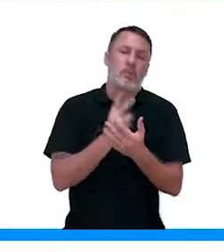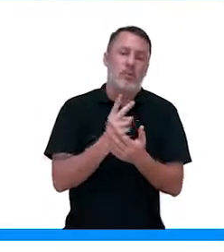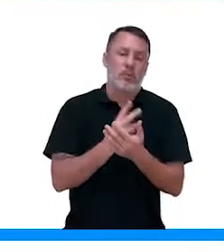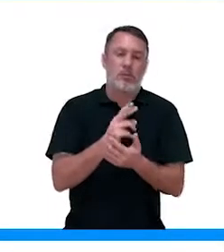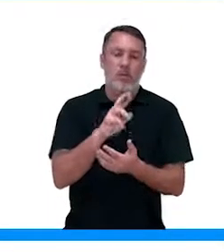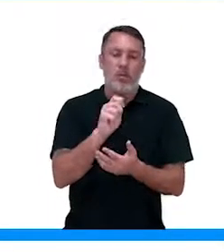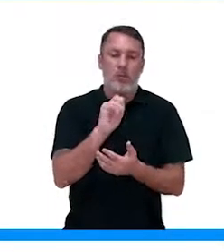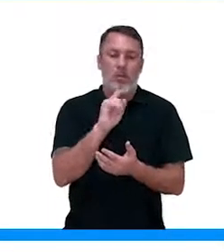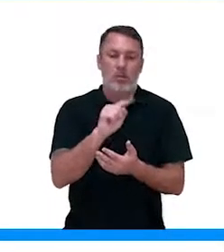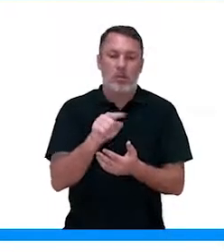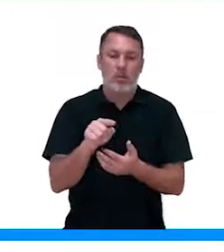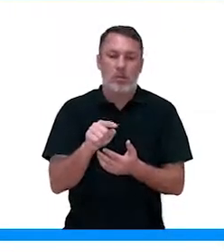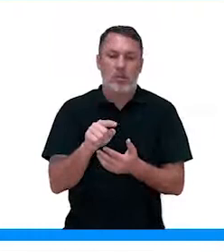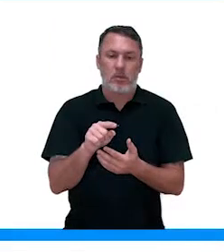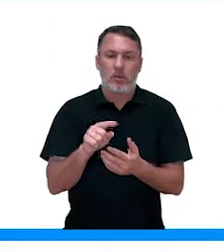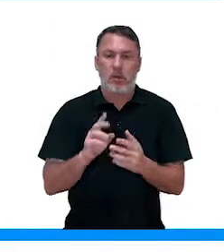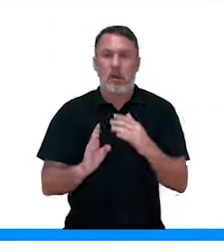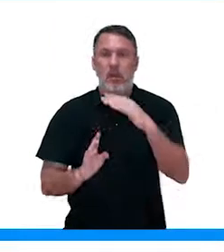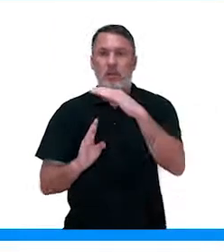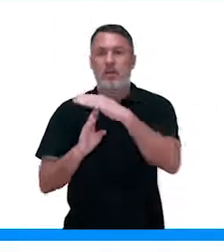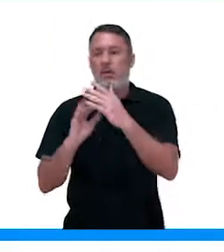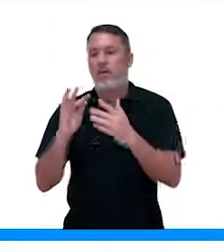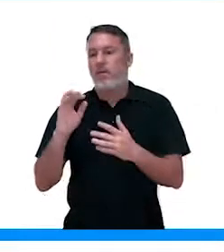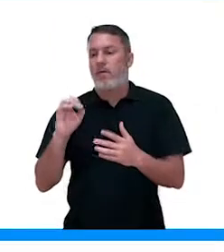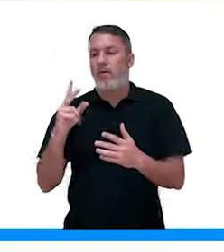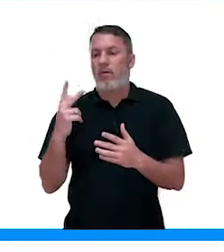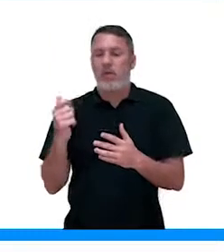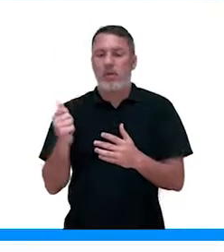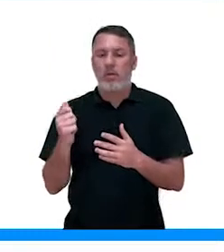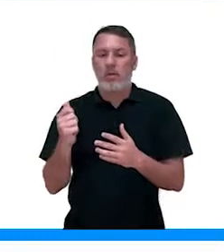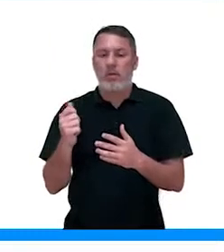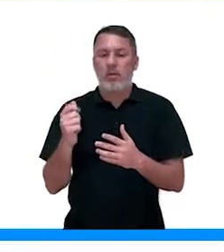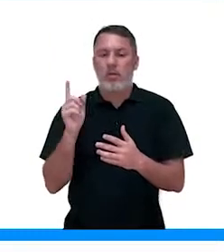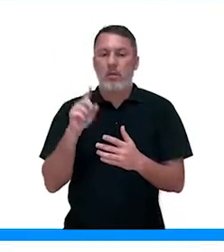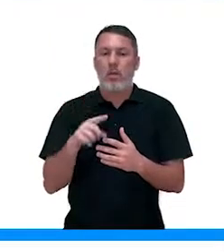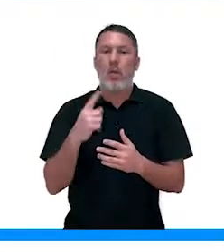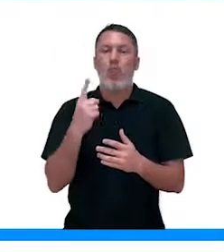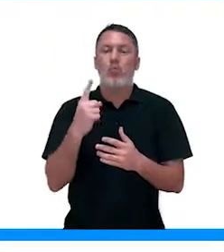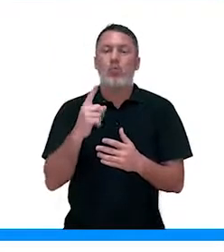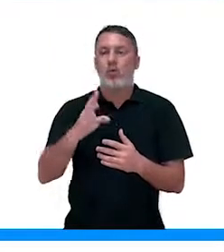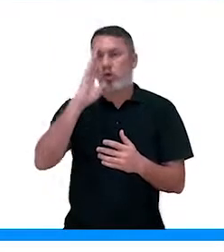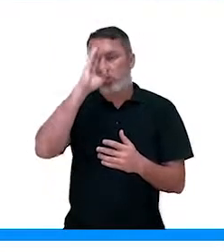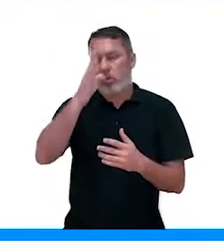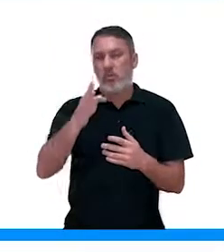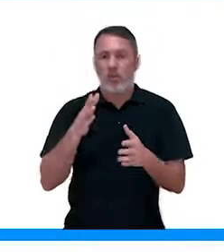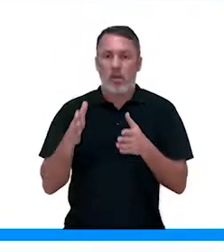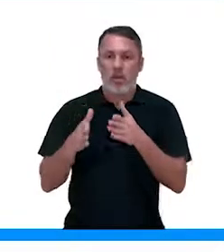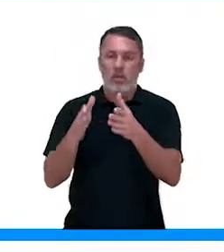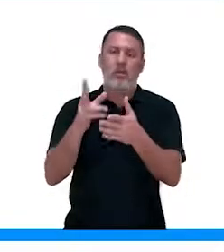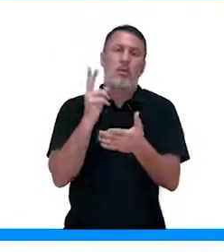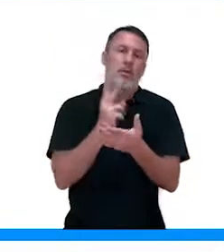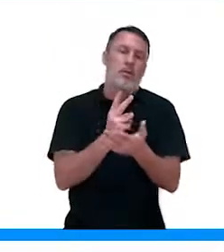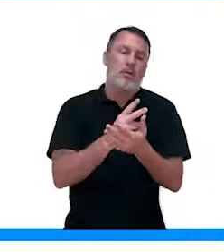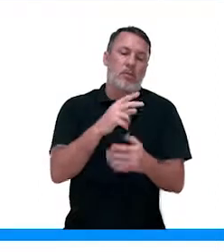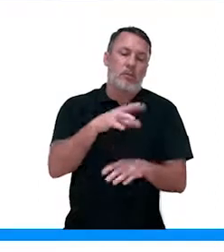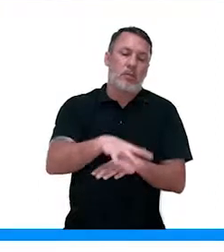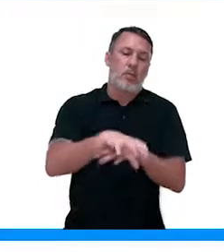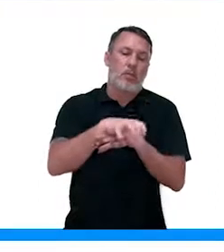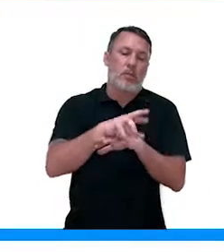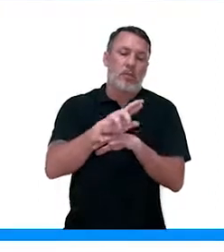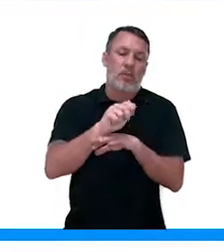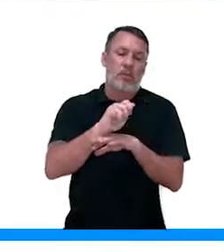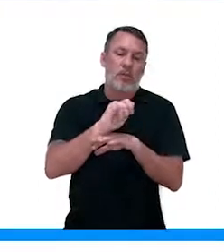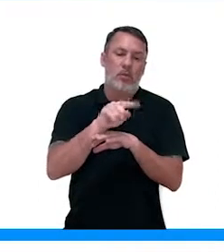Sempre da raiz em direção às folhas. Então, é um transporte unidirecional. Sempre ele vai da